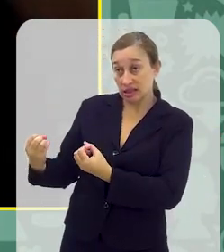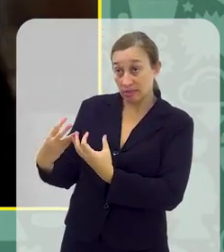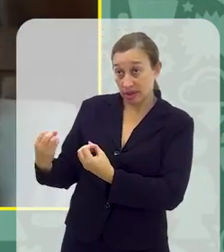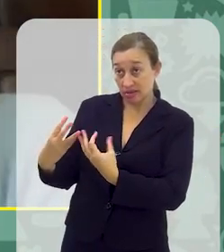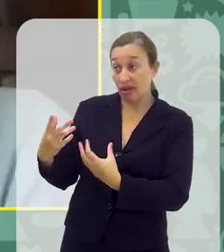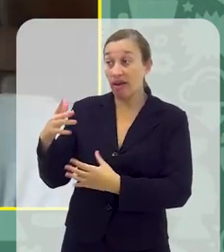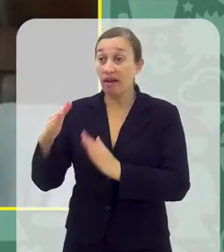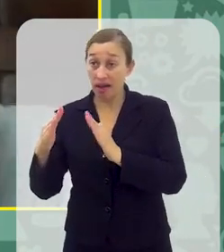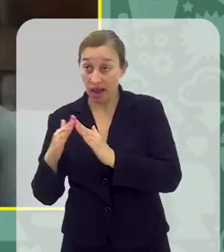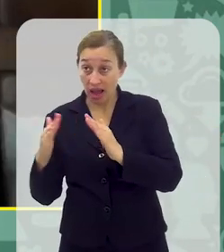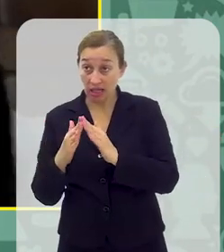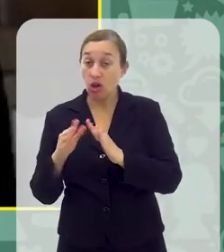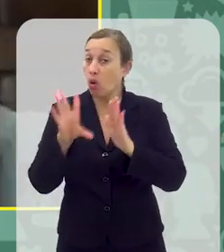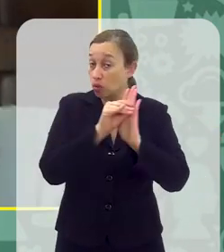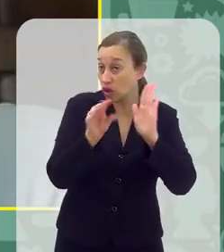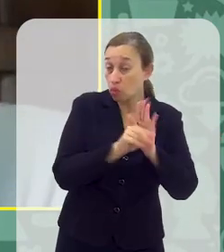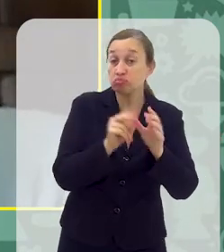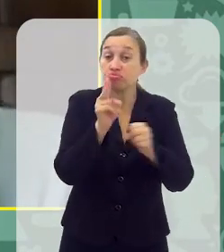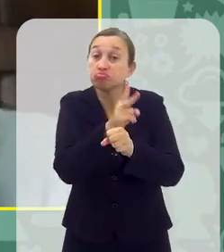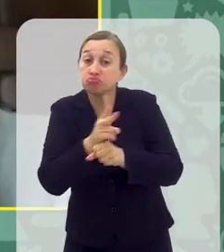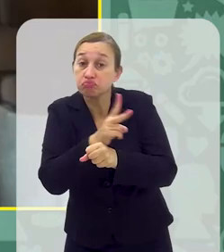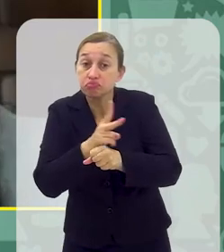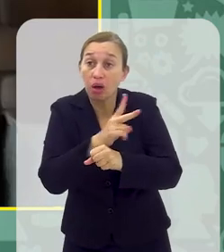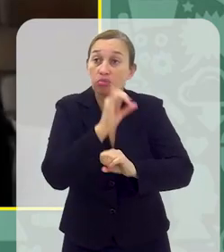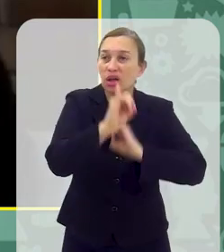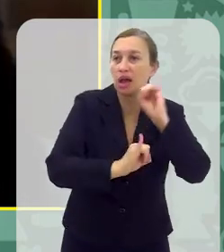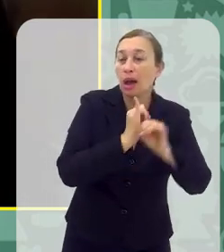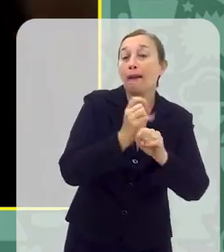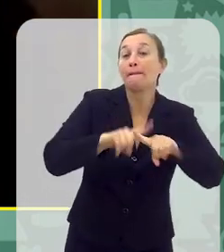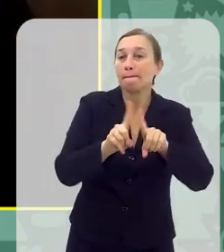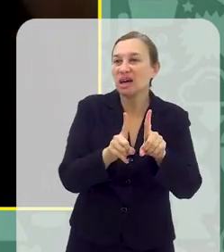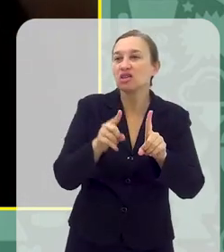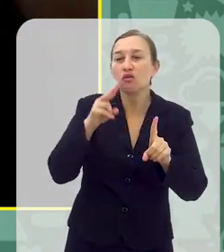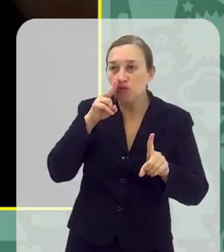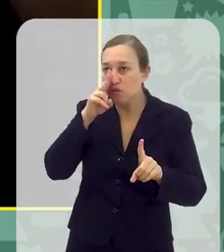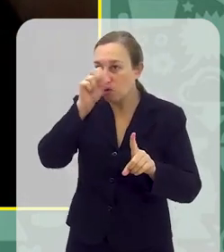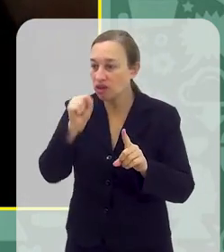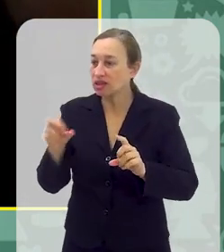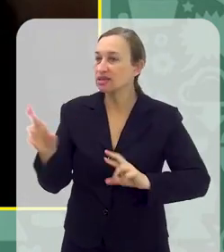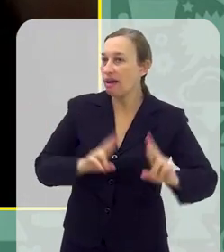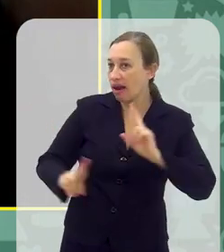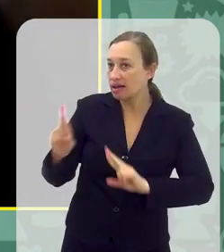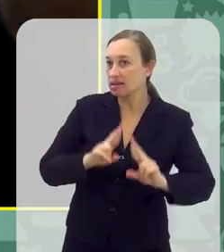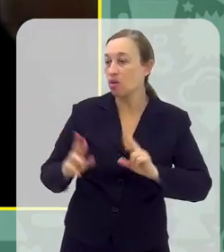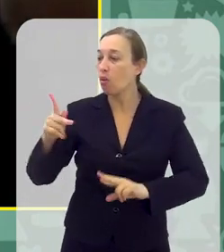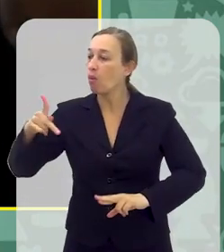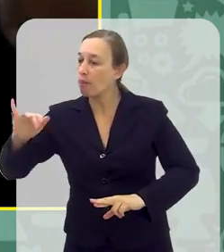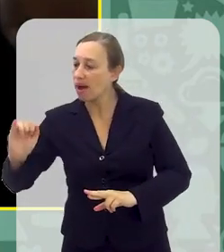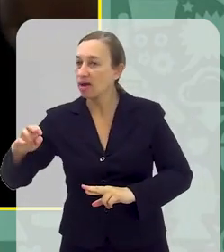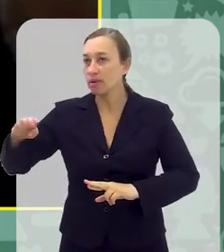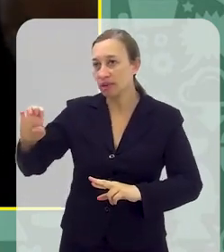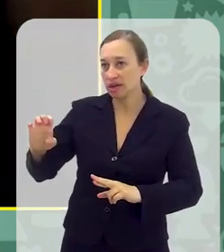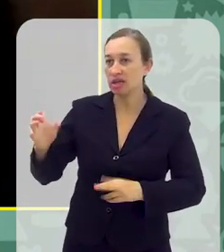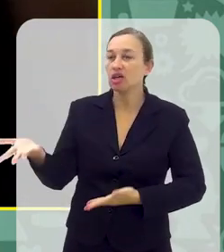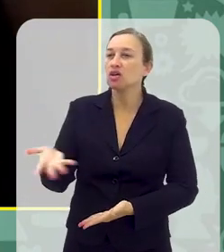casa Com o conteúdo que ele pode procurar ali na internet Mas de fortalecer essa relação Eu lá no IPQ, sou colaboradora